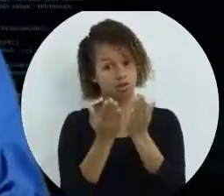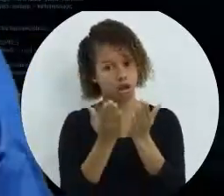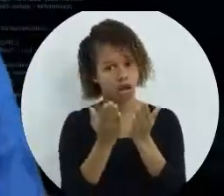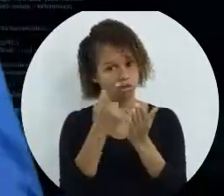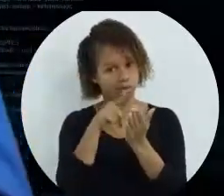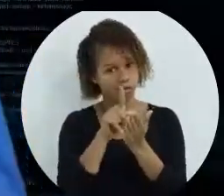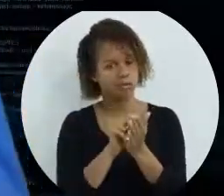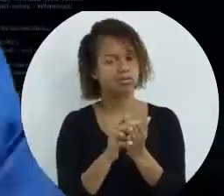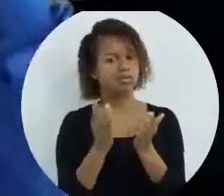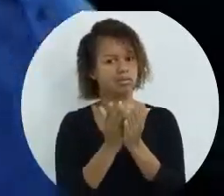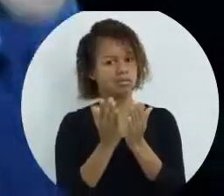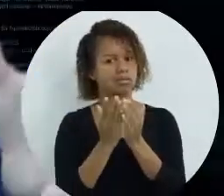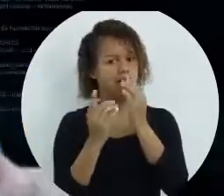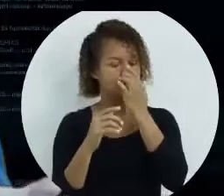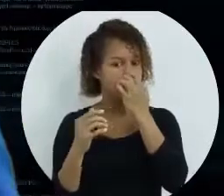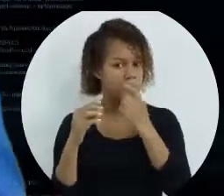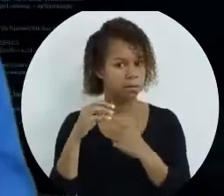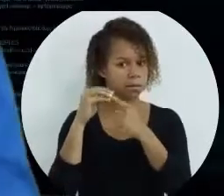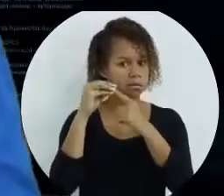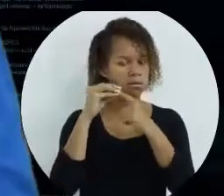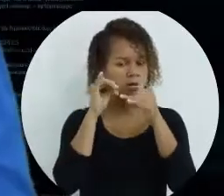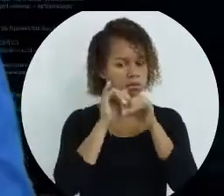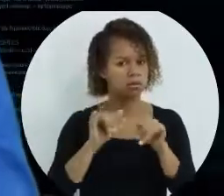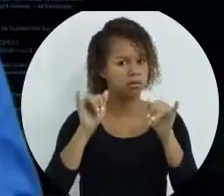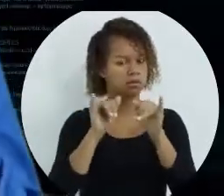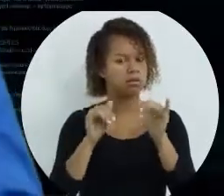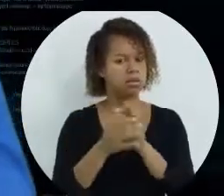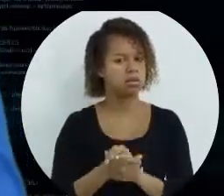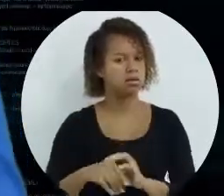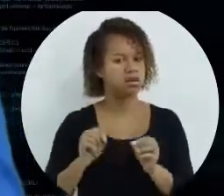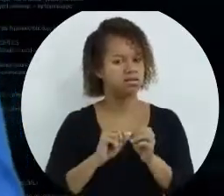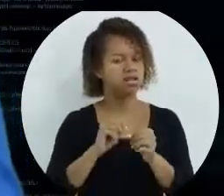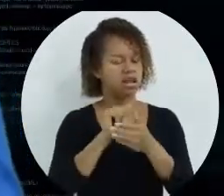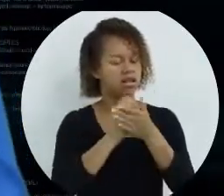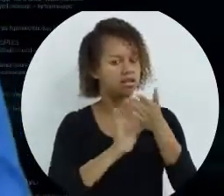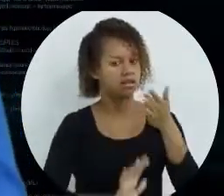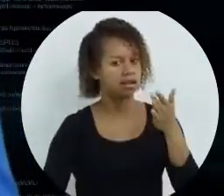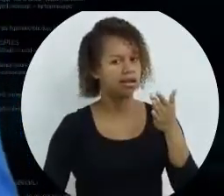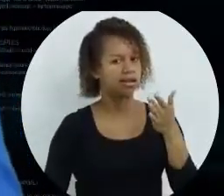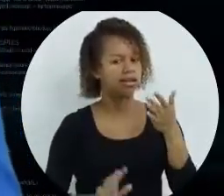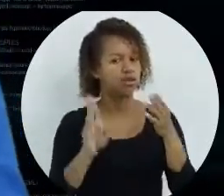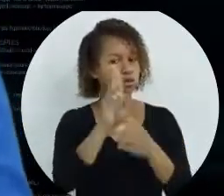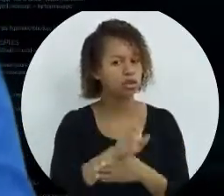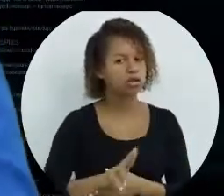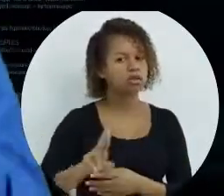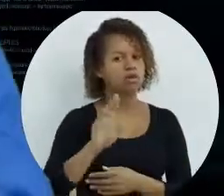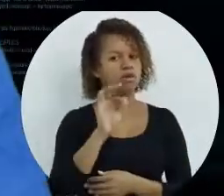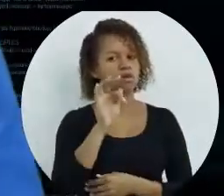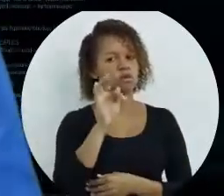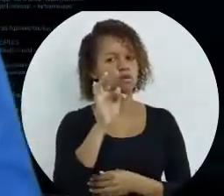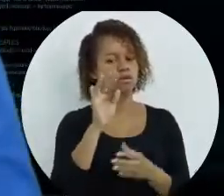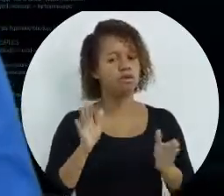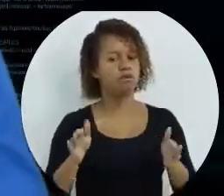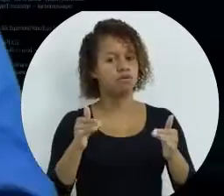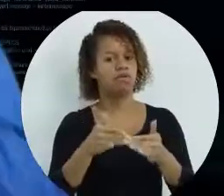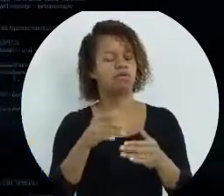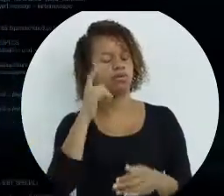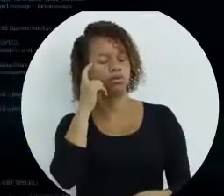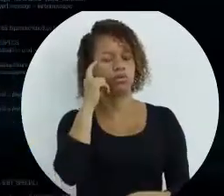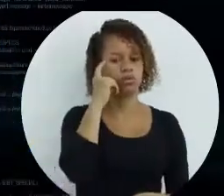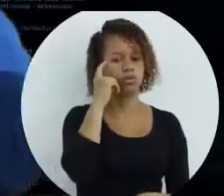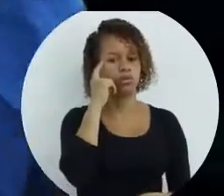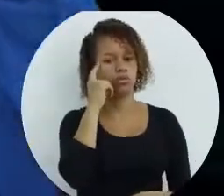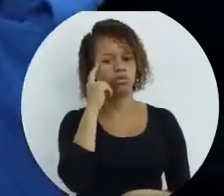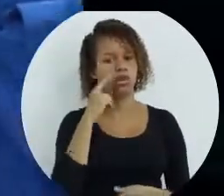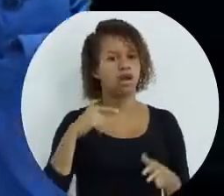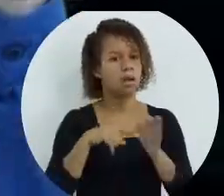caderno de estudo, que ele é a sua principal fonte de informação, para fazer as atividades, e utiliza o fórum para você tirar dúvidas. E